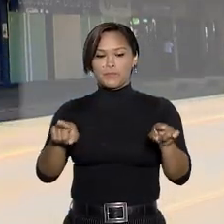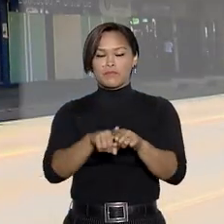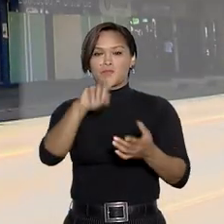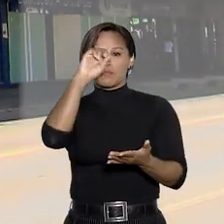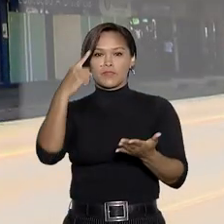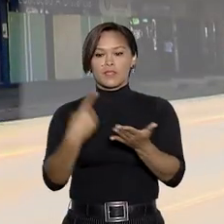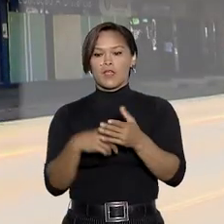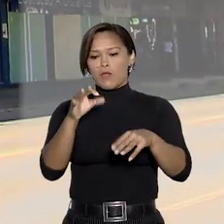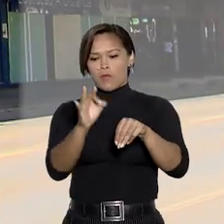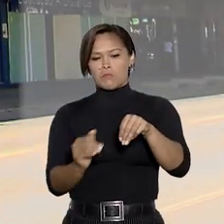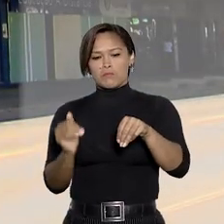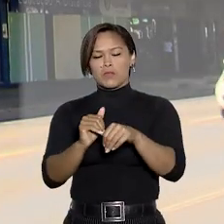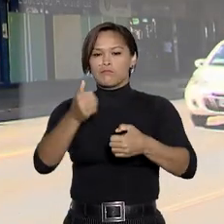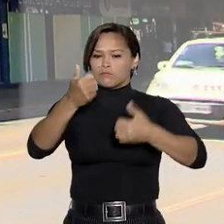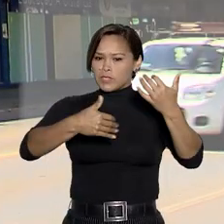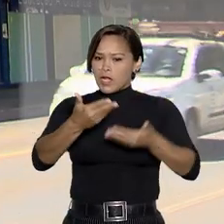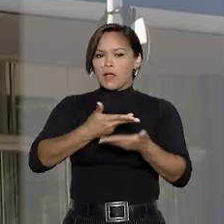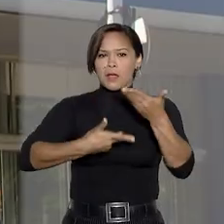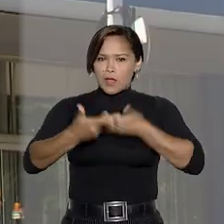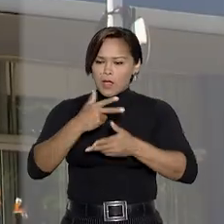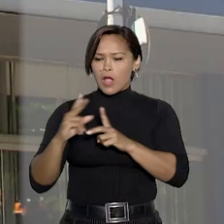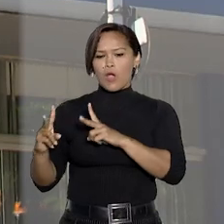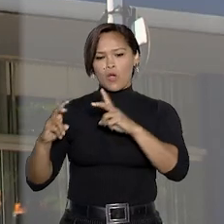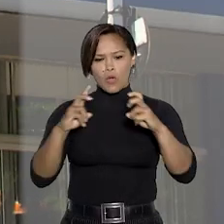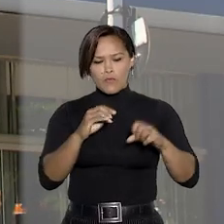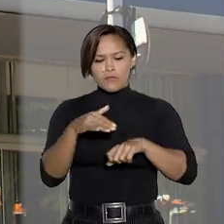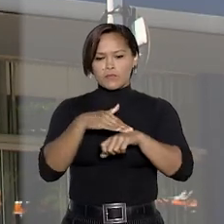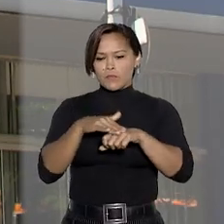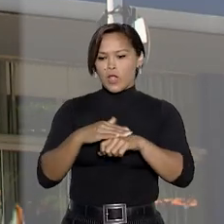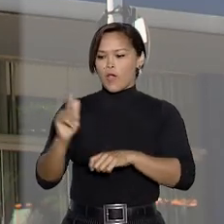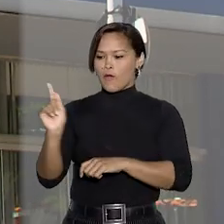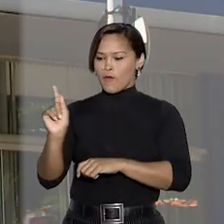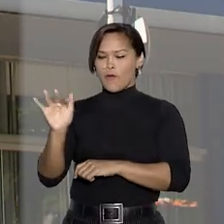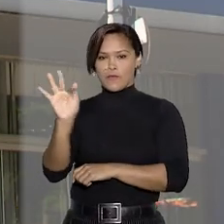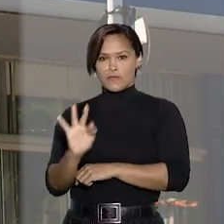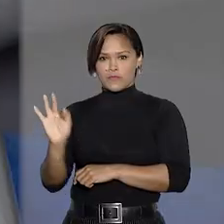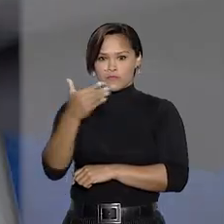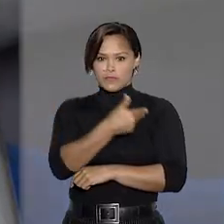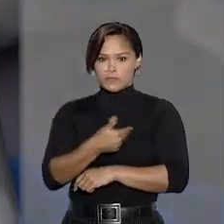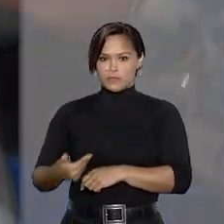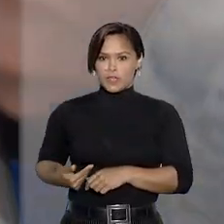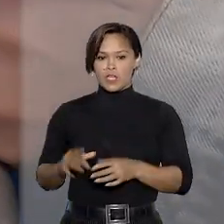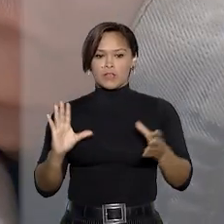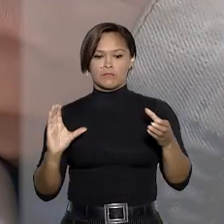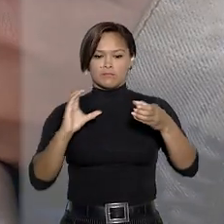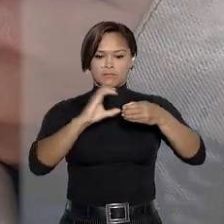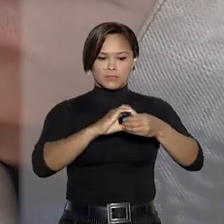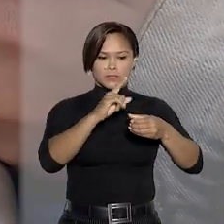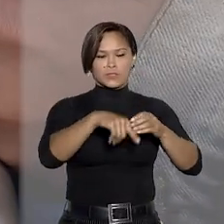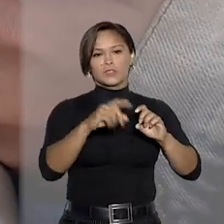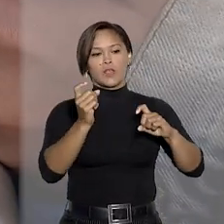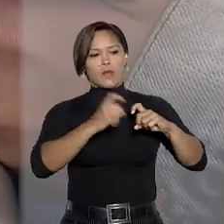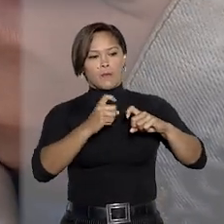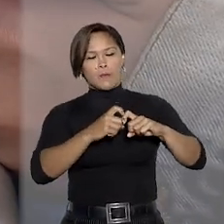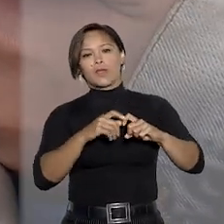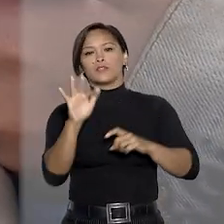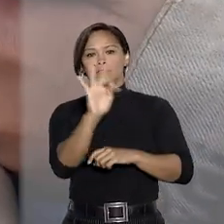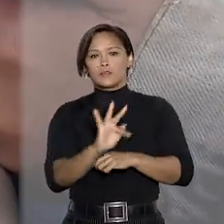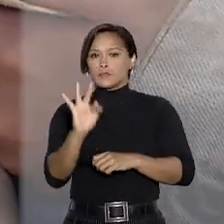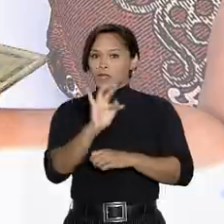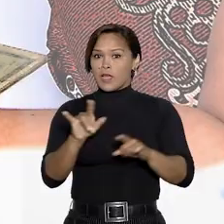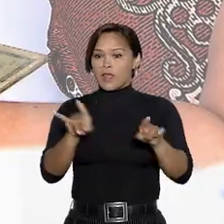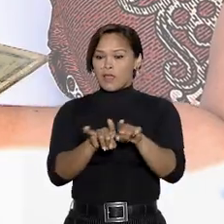Na decisão, o ministro se dispôs a mediar o conflito entre o governo federal e a Associação dos Servidores Peritos Médicos